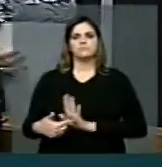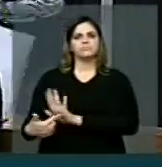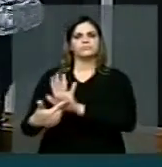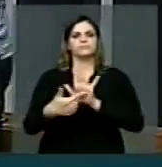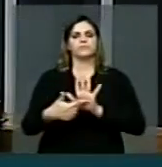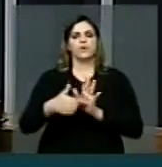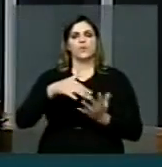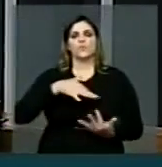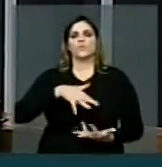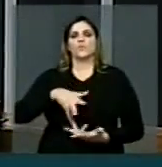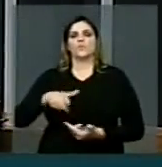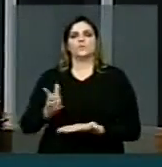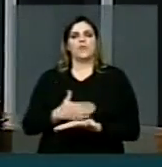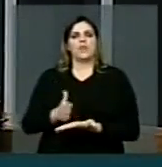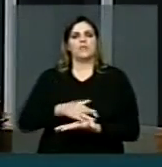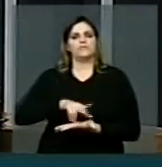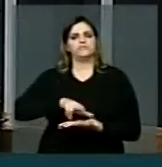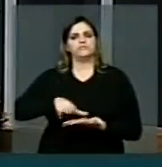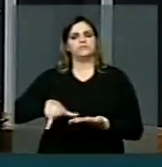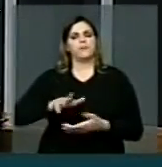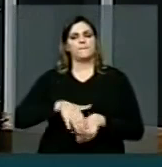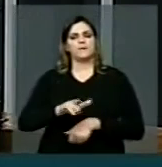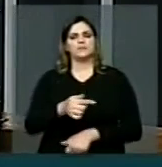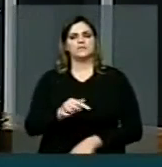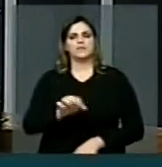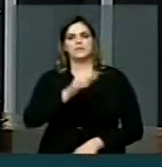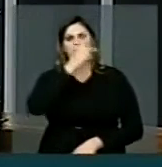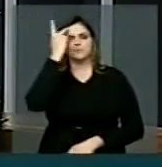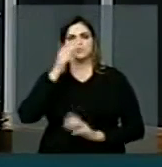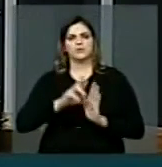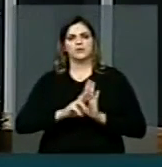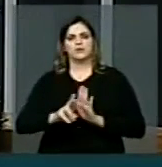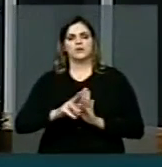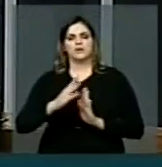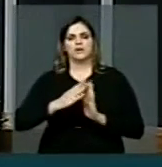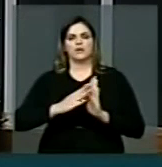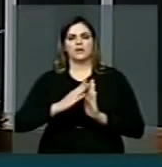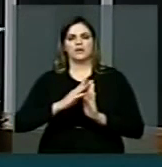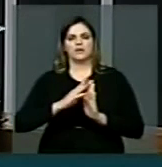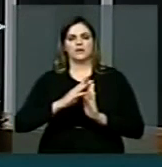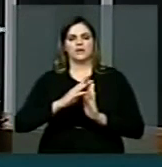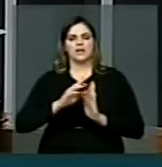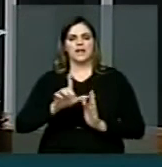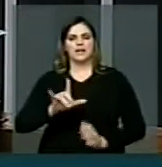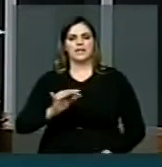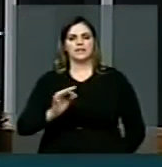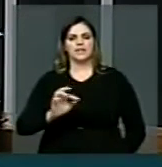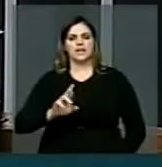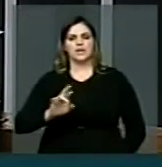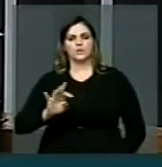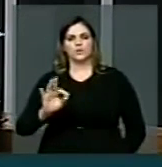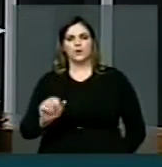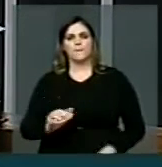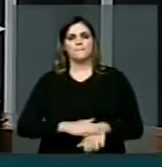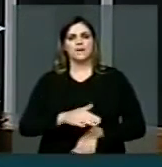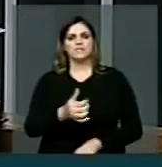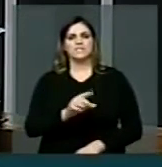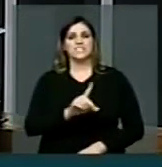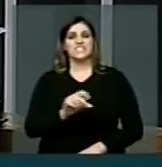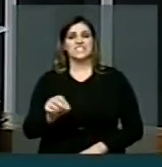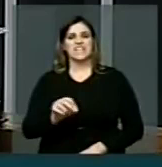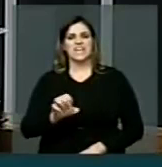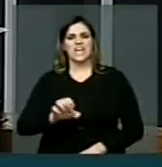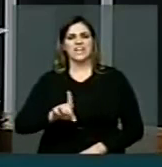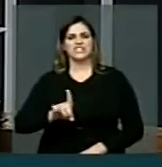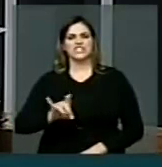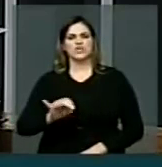editorial. Foram mais de 70 representantes de arte literária do Brasil e mais de 100 editoras que colocaram